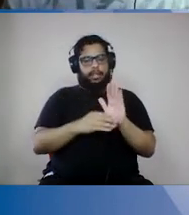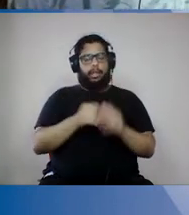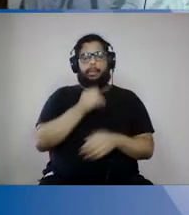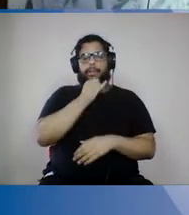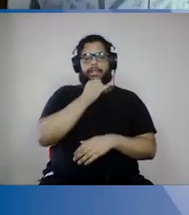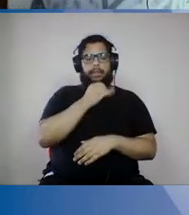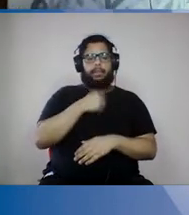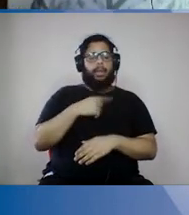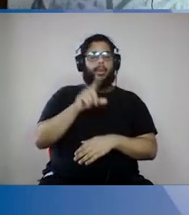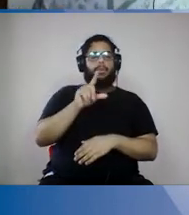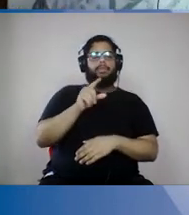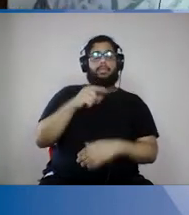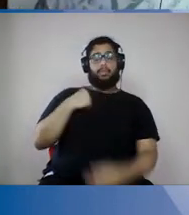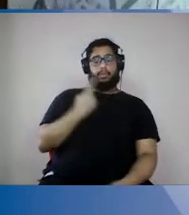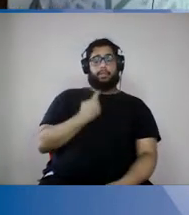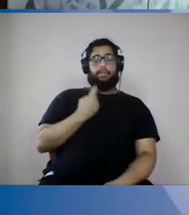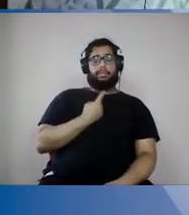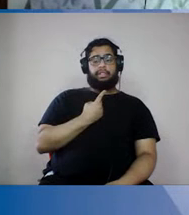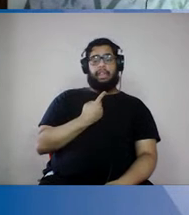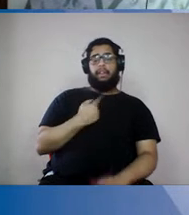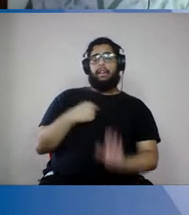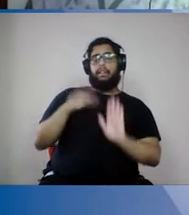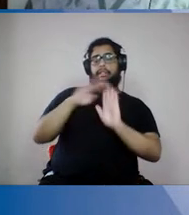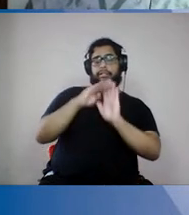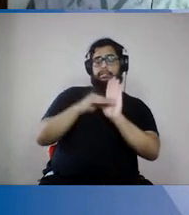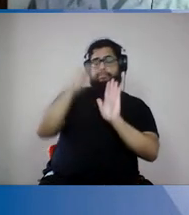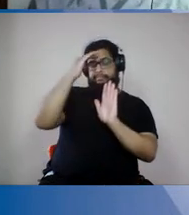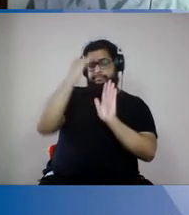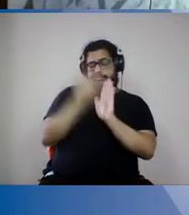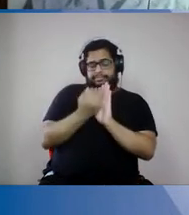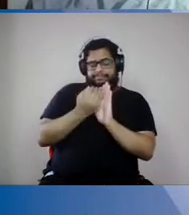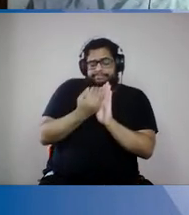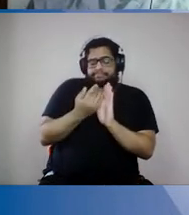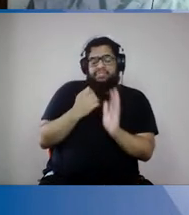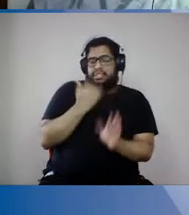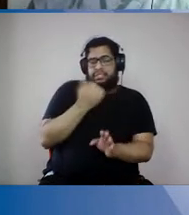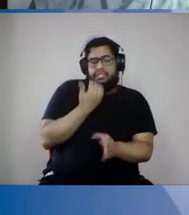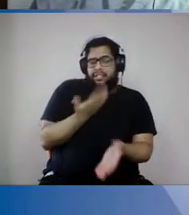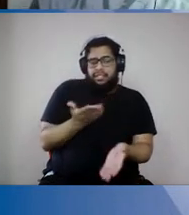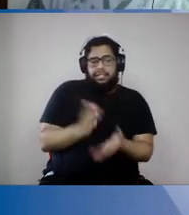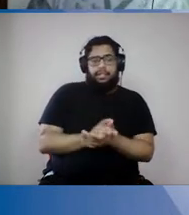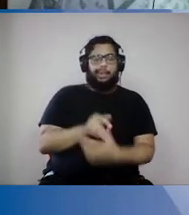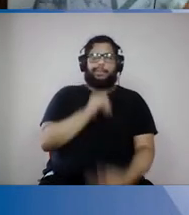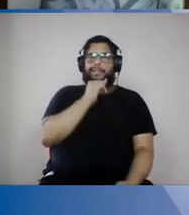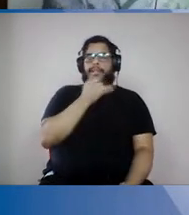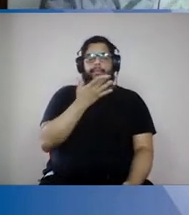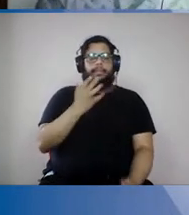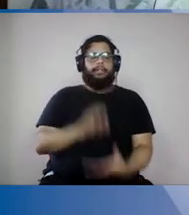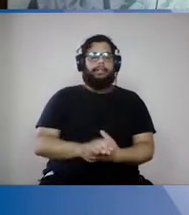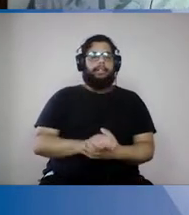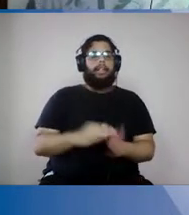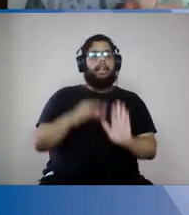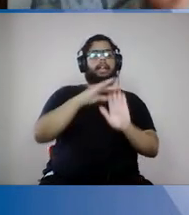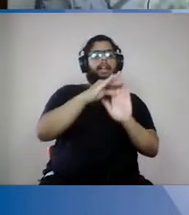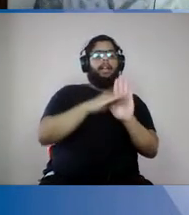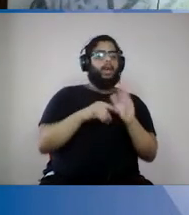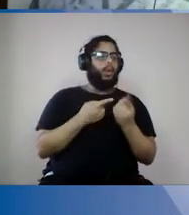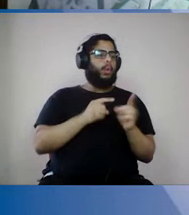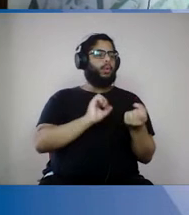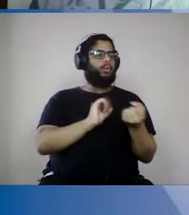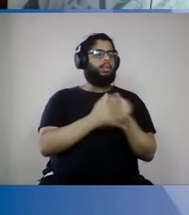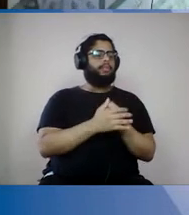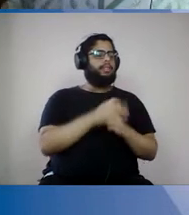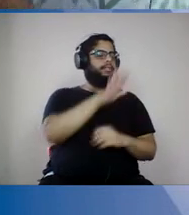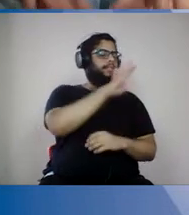medidas isoladas não ajuda. Vou fazer medidas de segurança quanto à transmissão da COVID em um